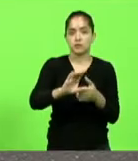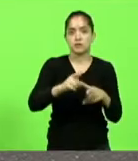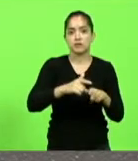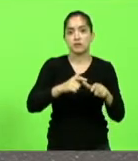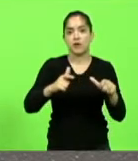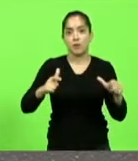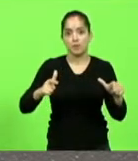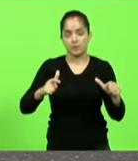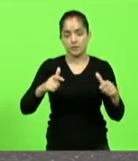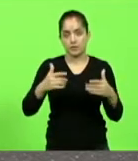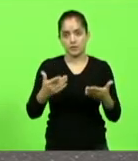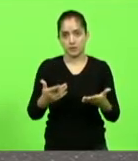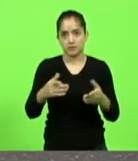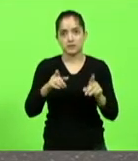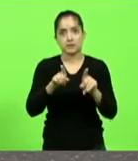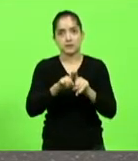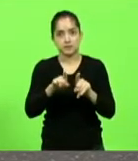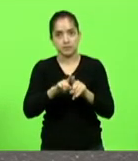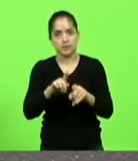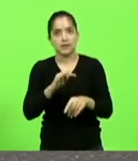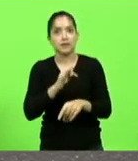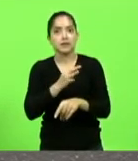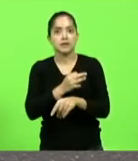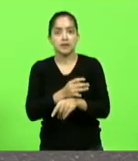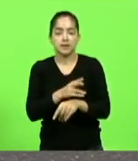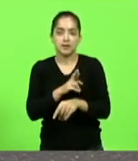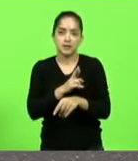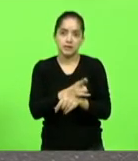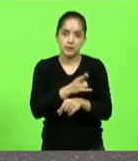em Rio do Sul a linha de transmissão